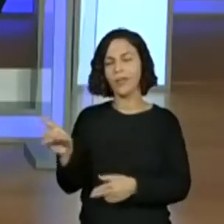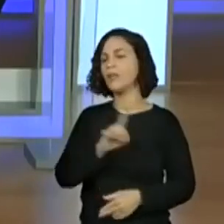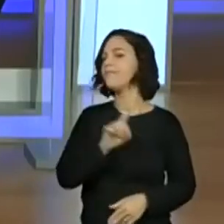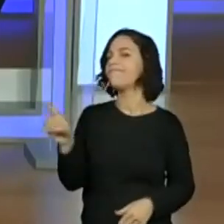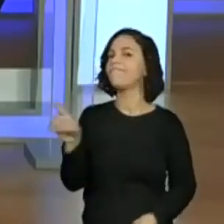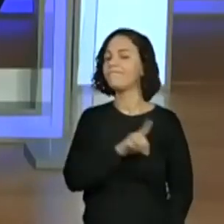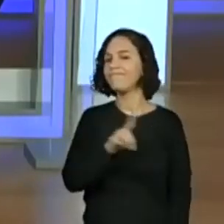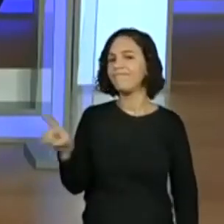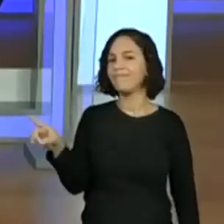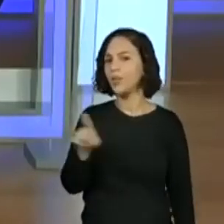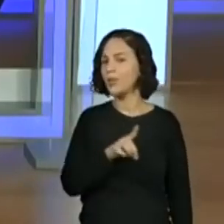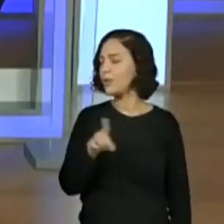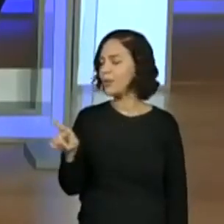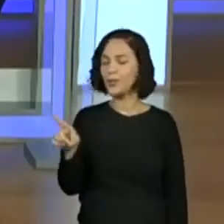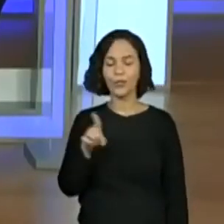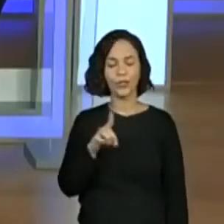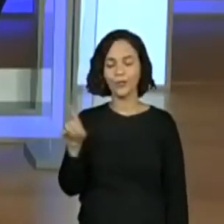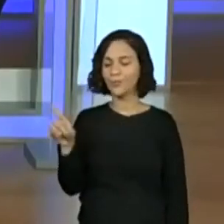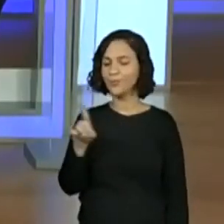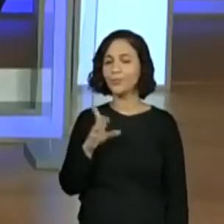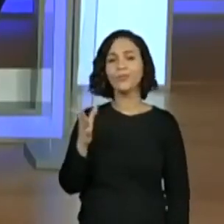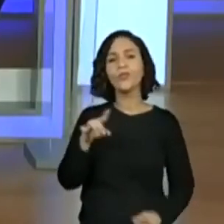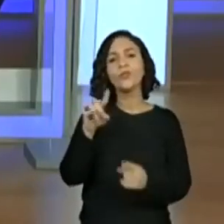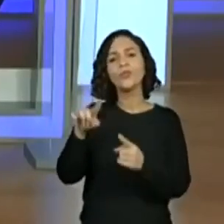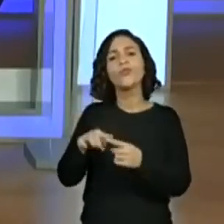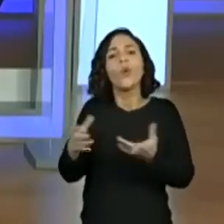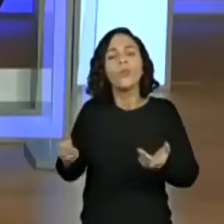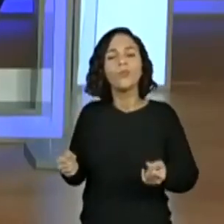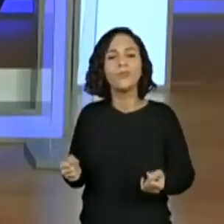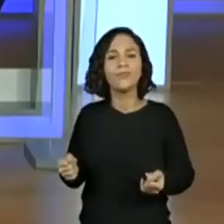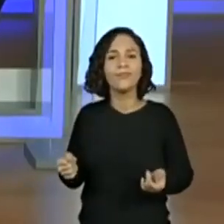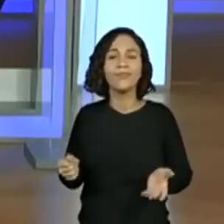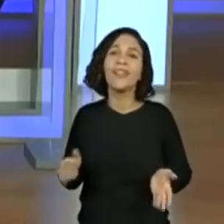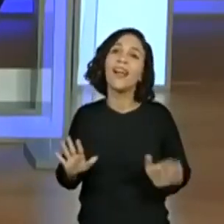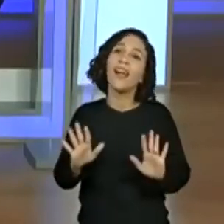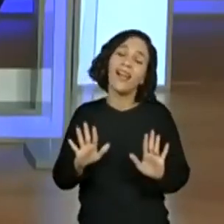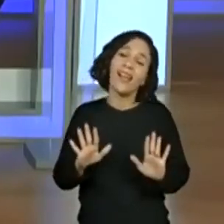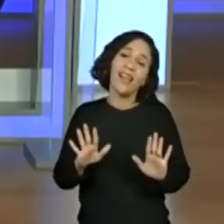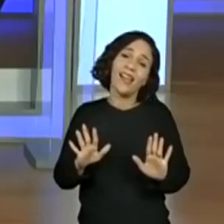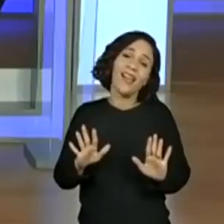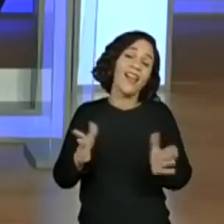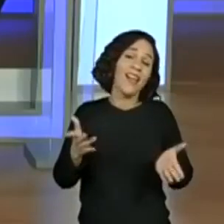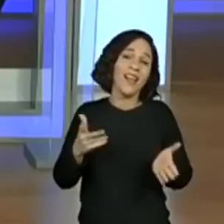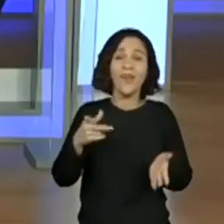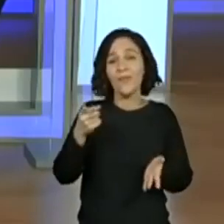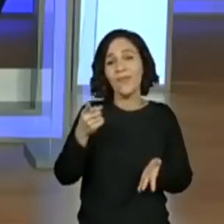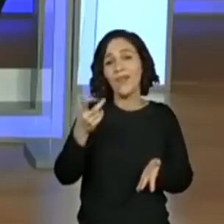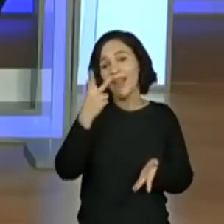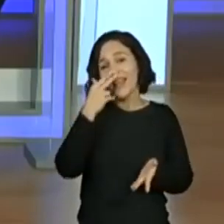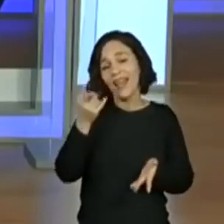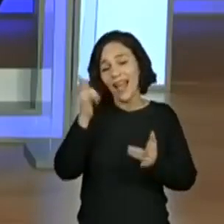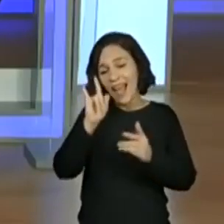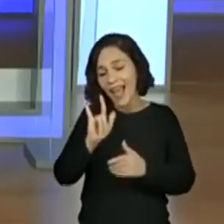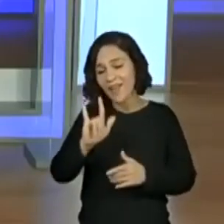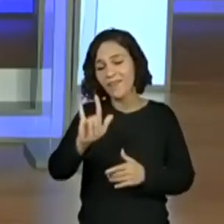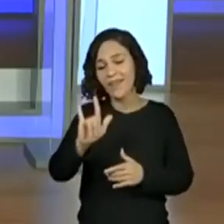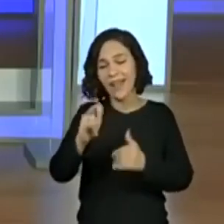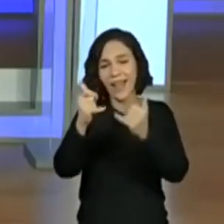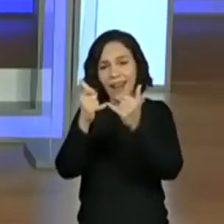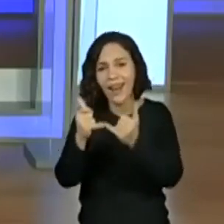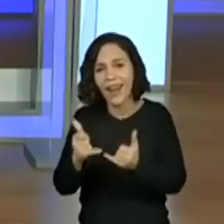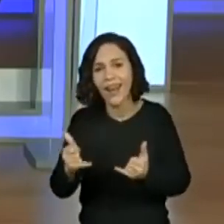Hã? Não, não, Não? Qual é a finalidade, professora Kelly? Ai, só por amar é linha, tem uma coisa assim de